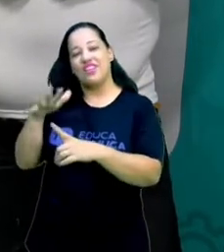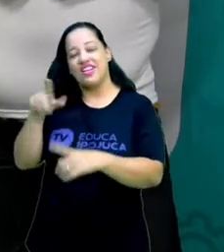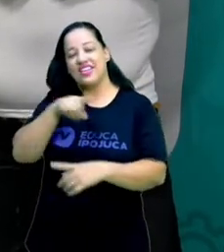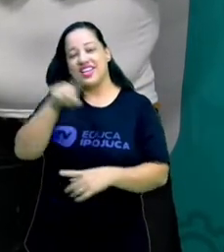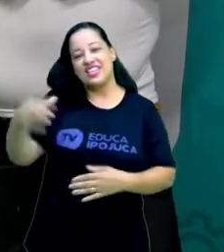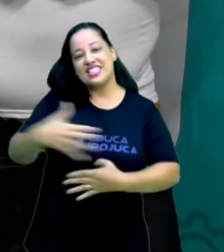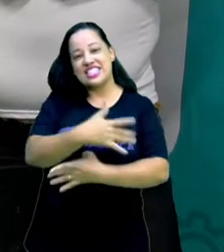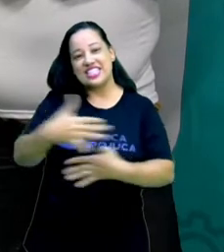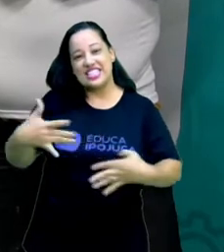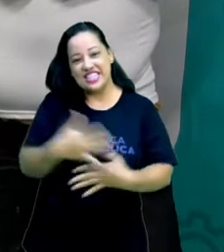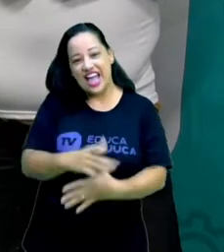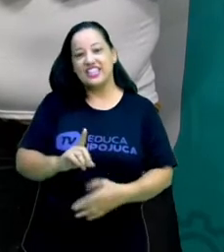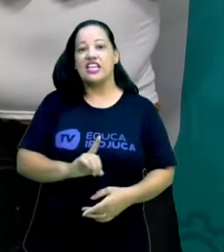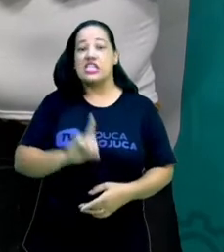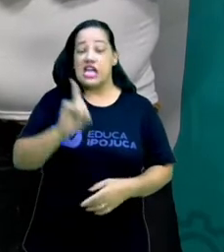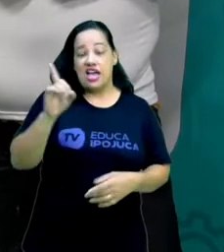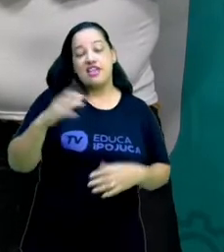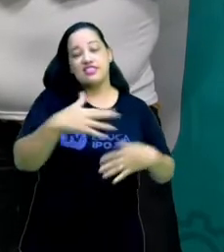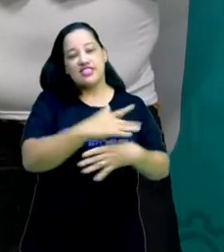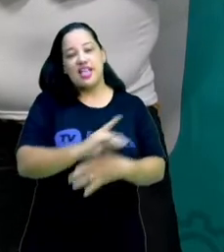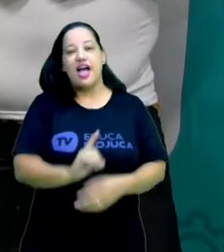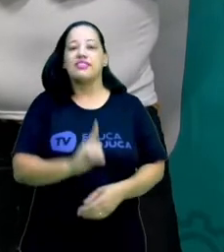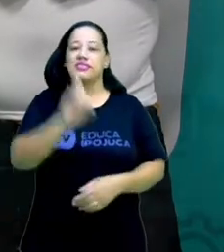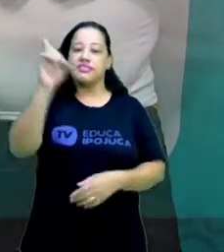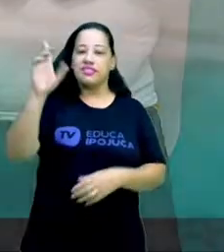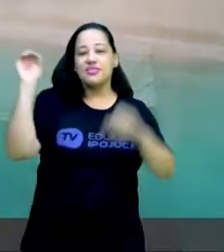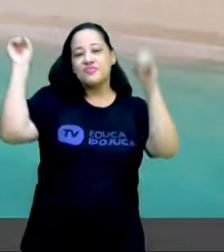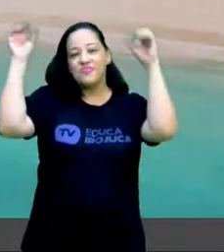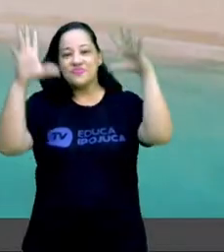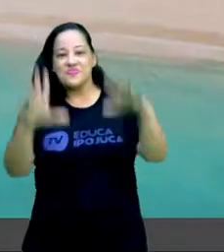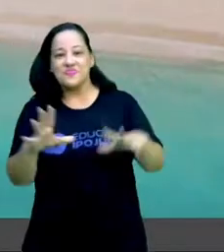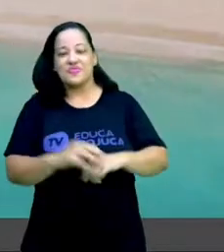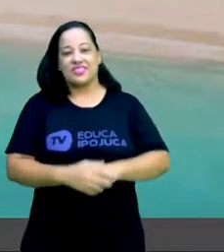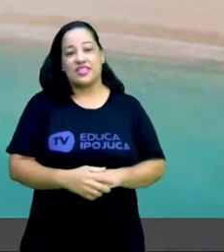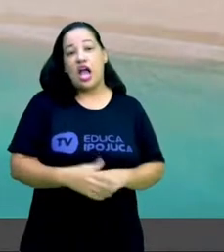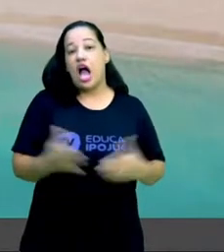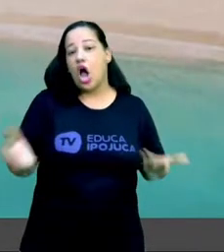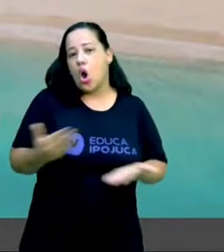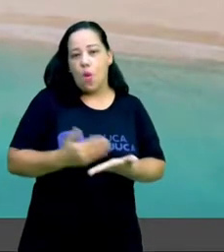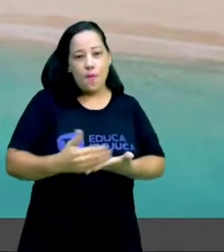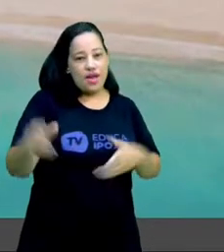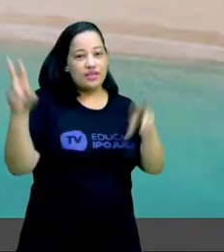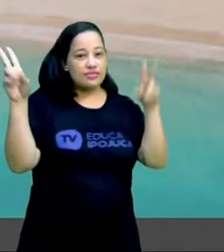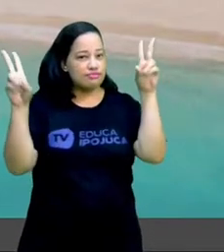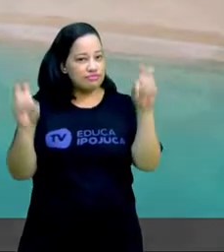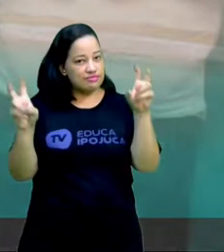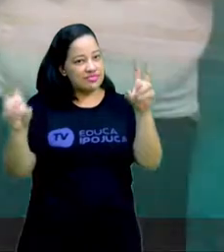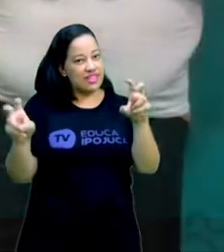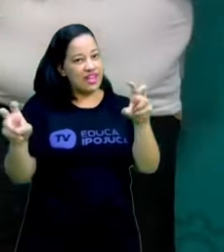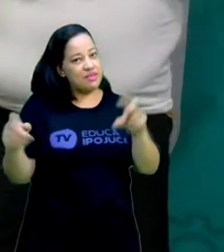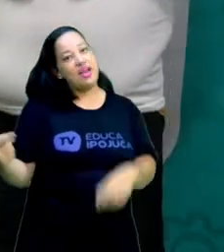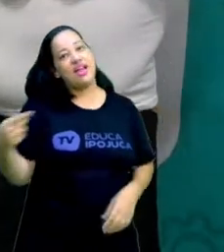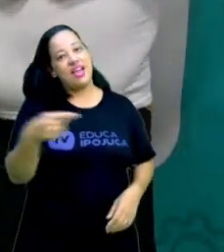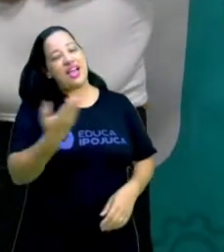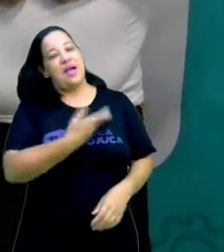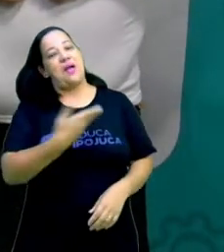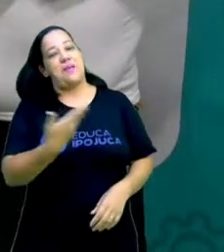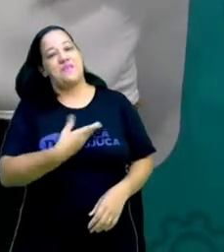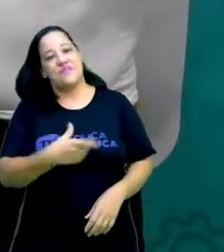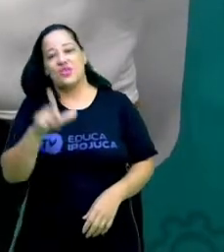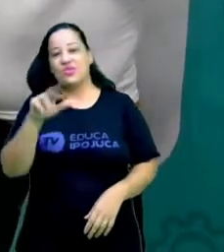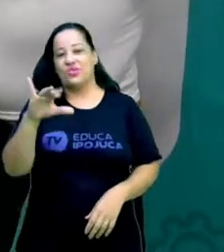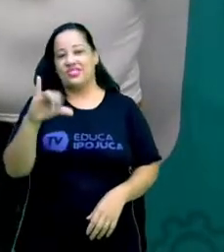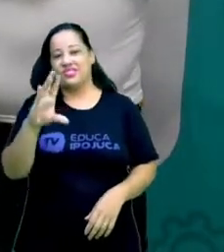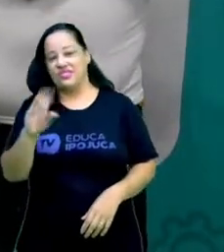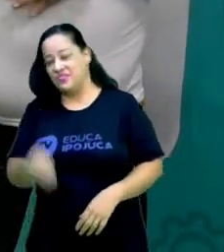nós consideramos a cidade abençoada por Deus. Agora para começar o assunto, vou jogar a bola aqui para o meu amigo Lúcio.